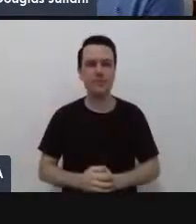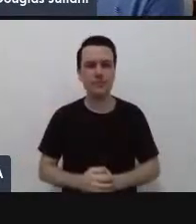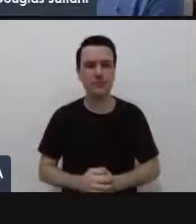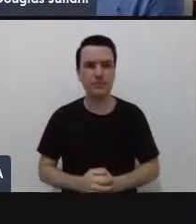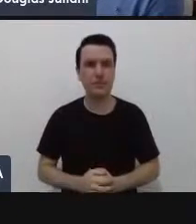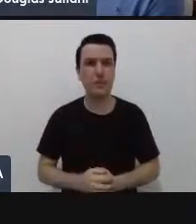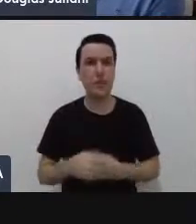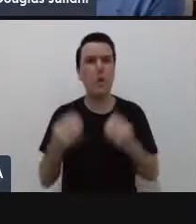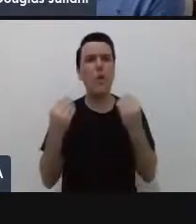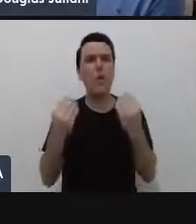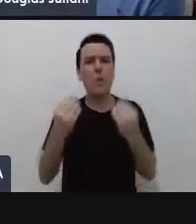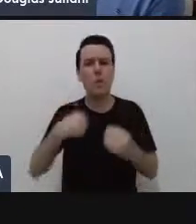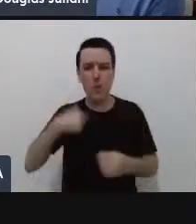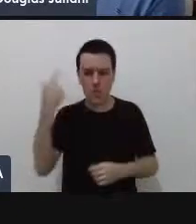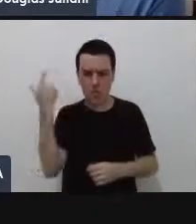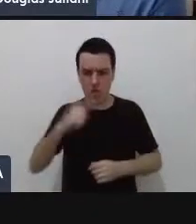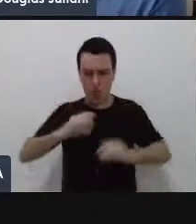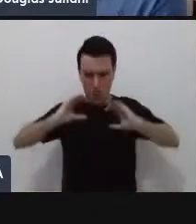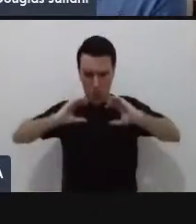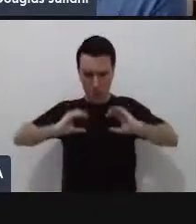um comportamento mais inovador?